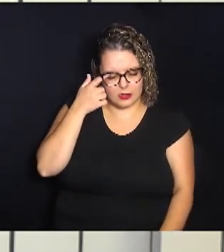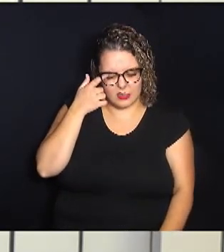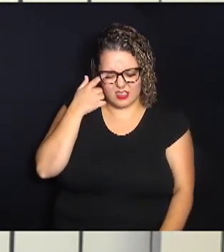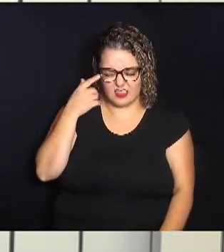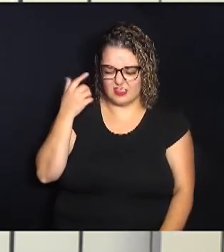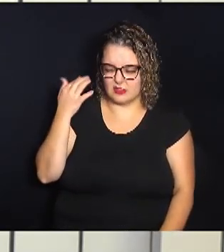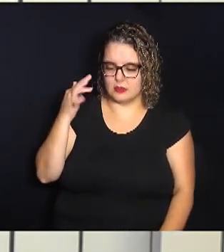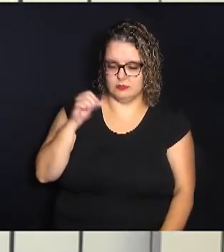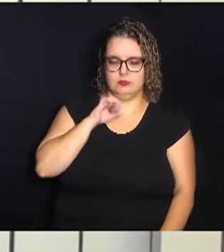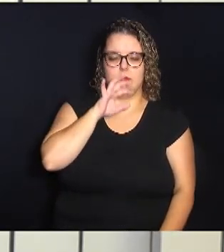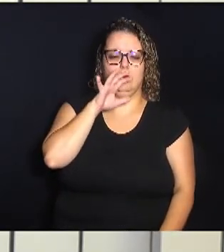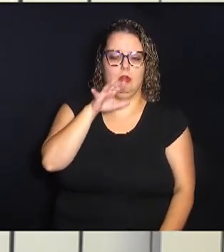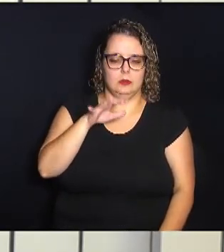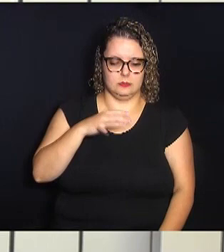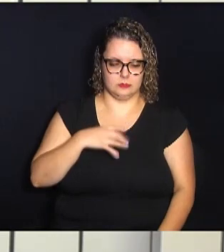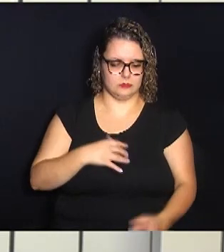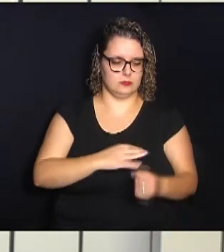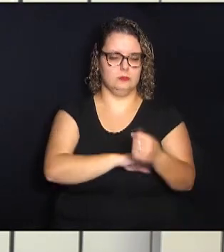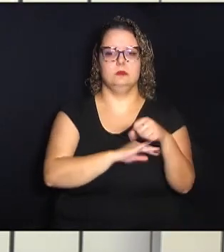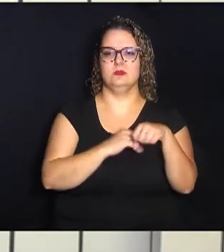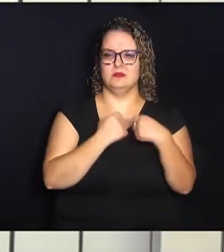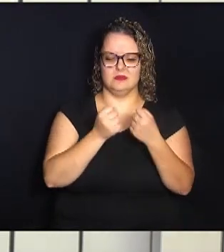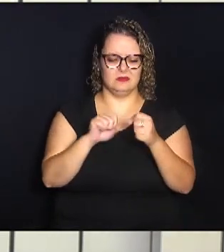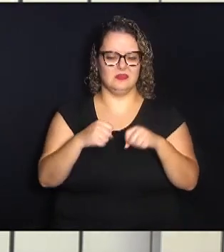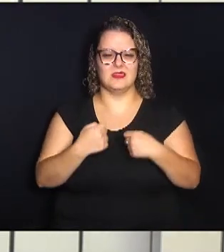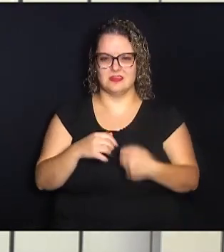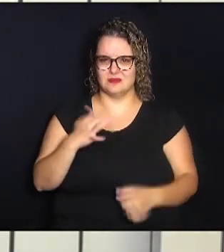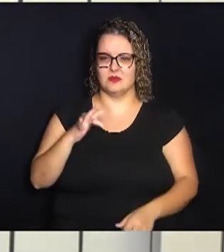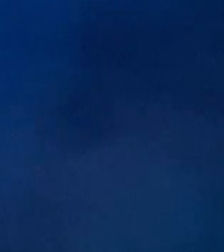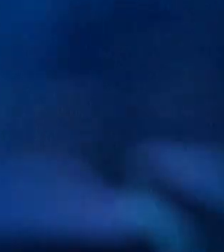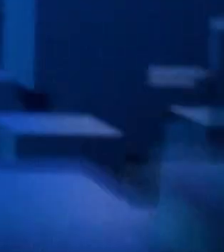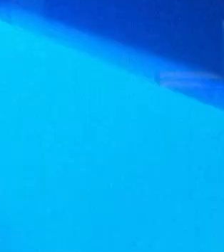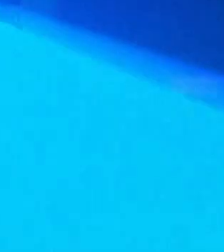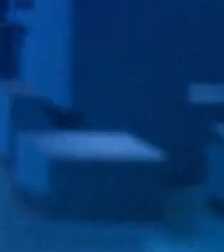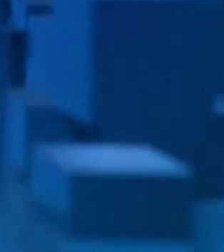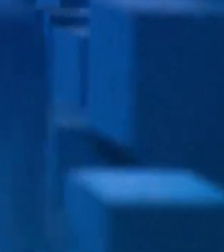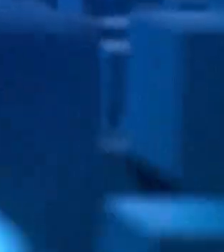dor nas articulações e manchas vermelhas no corpo.